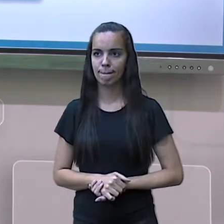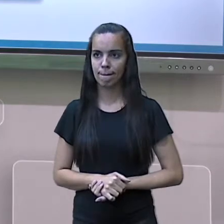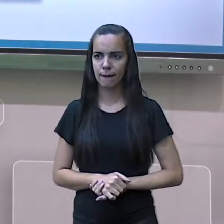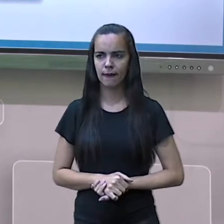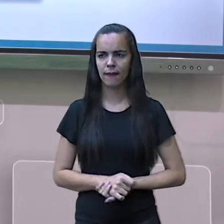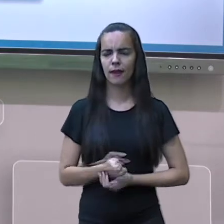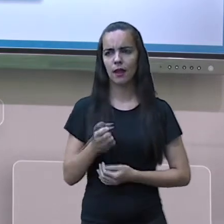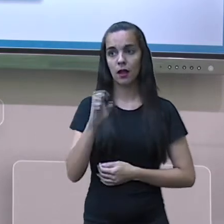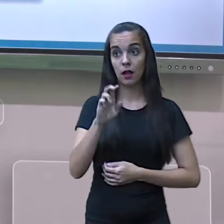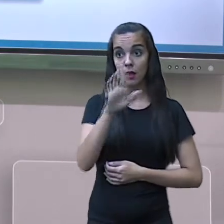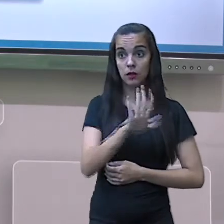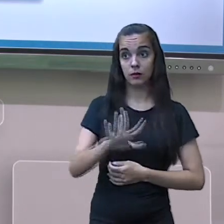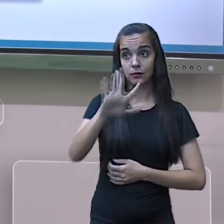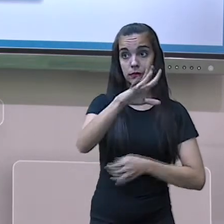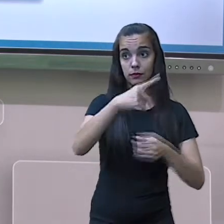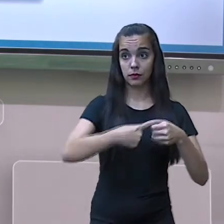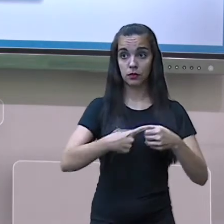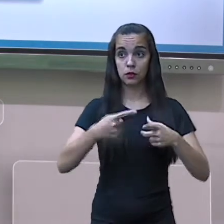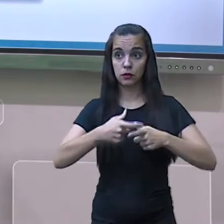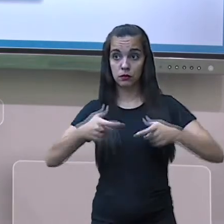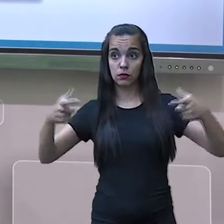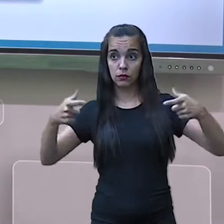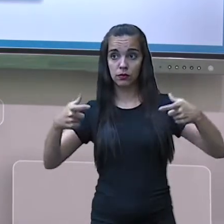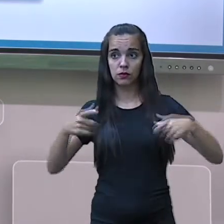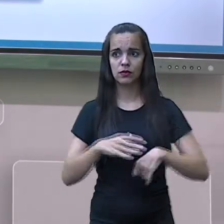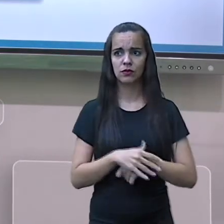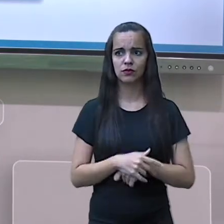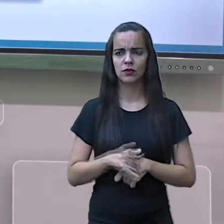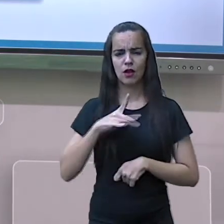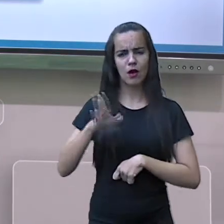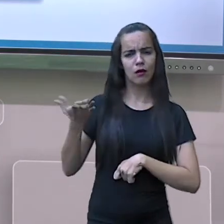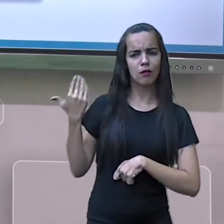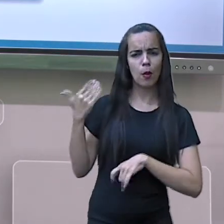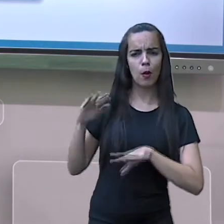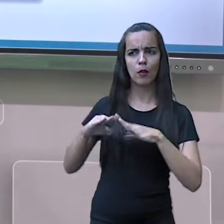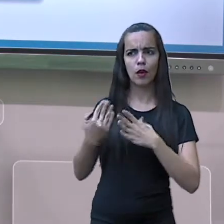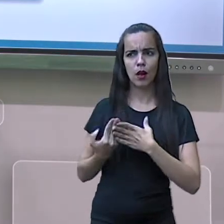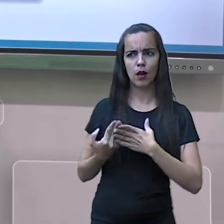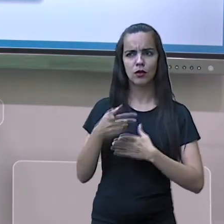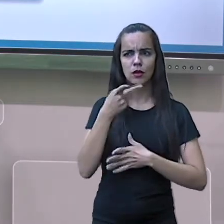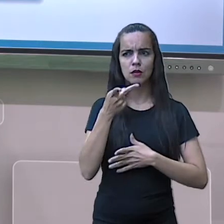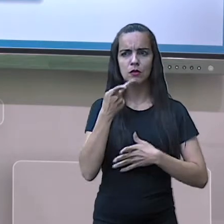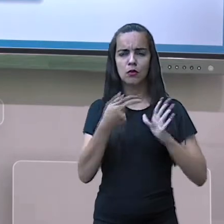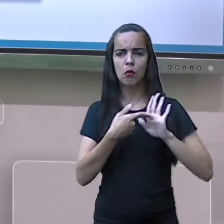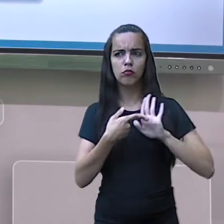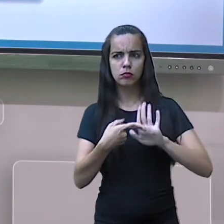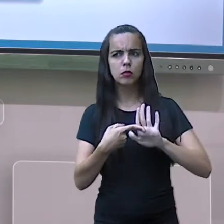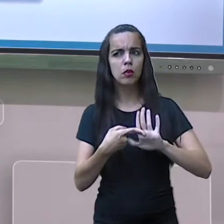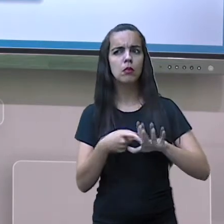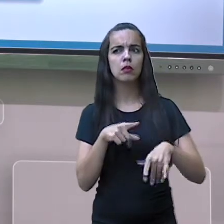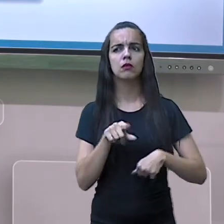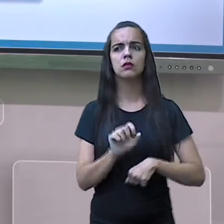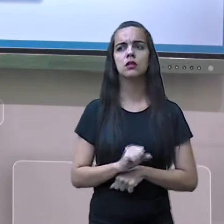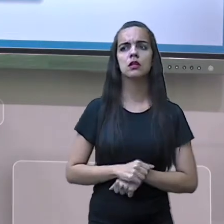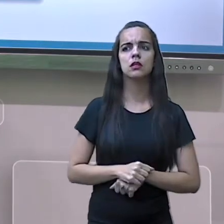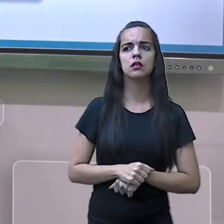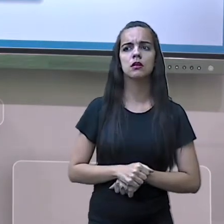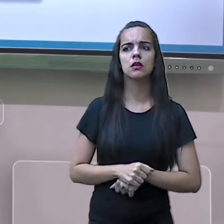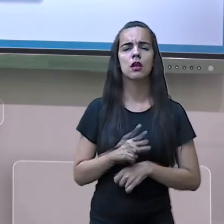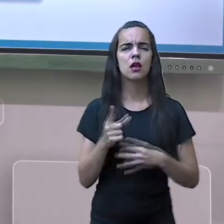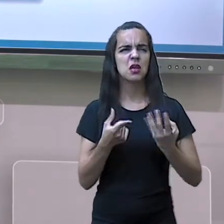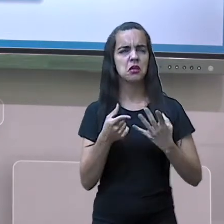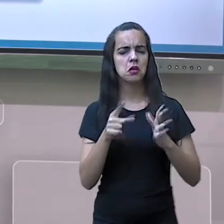Região metropolitana. Nós fechamos na última aula mostrando aquele